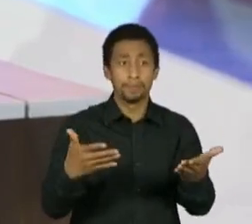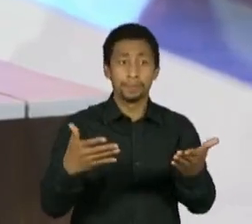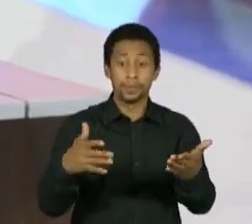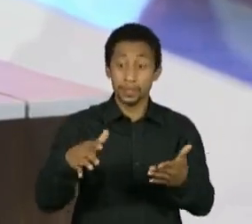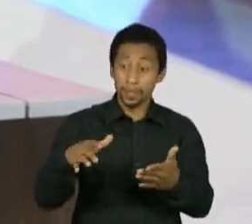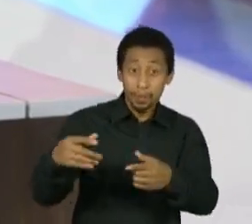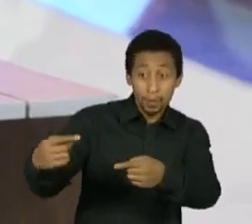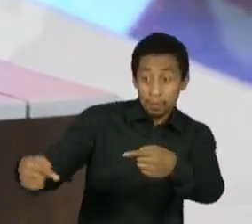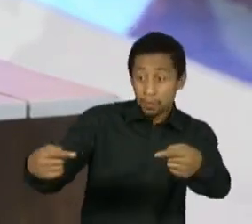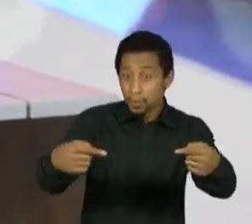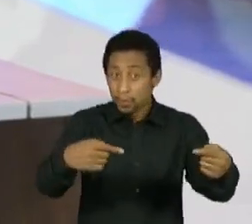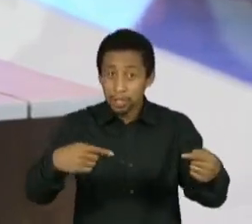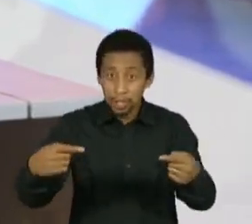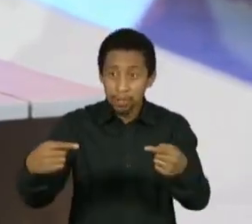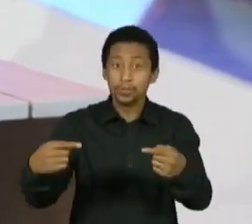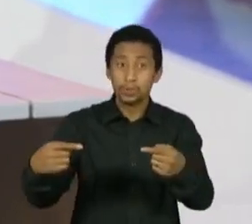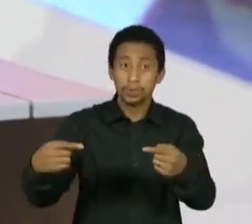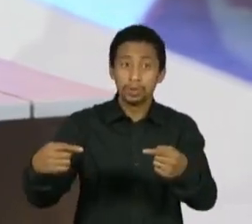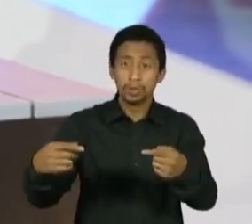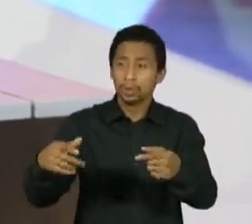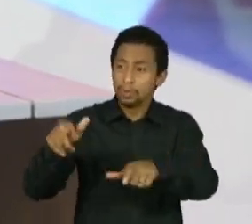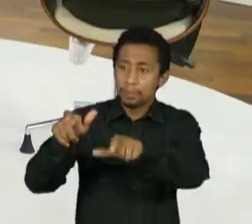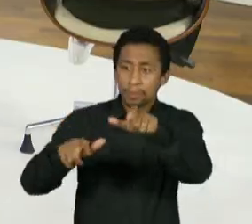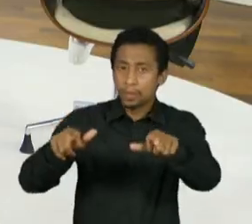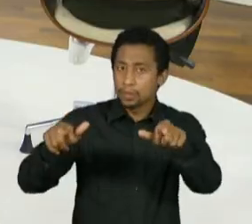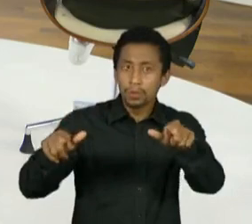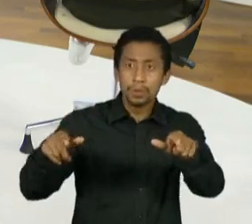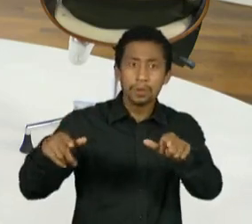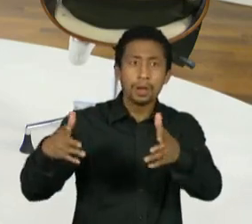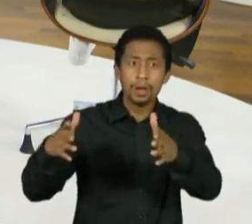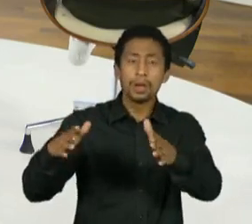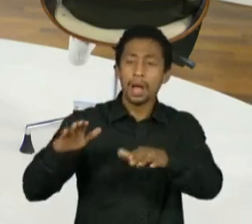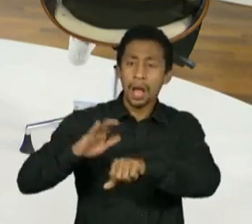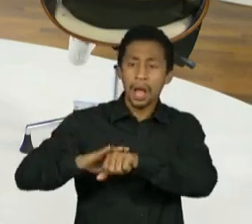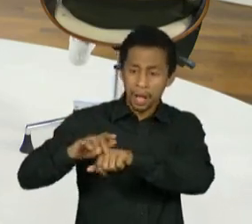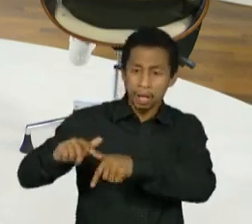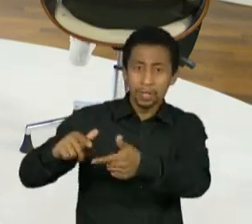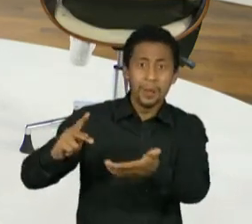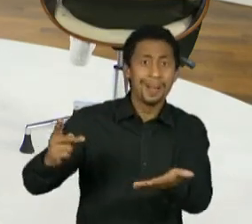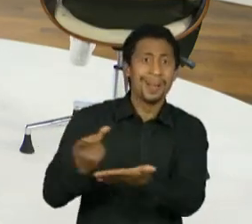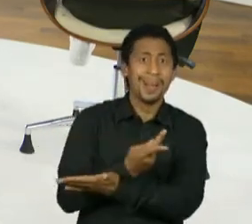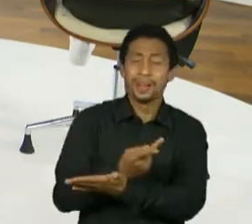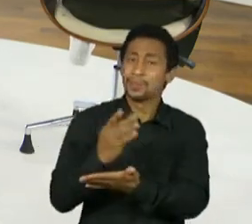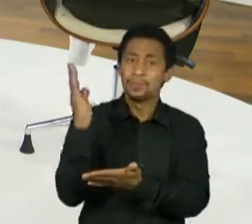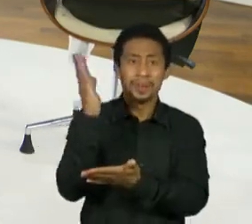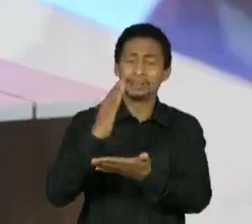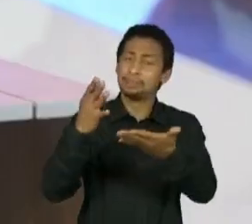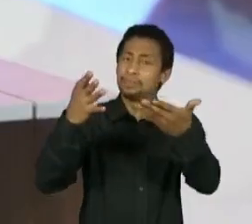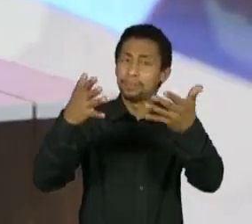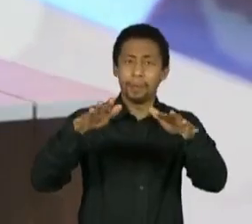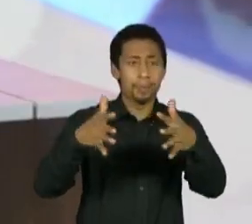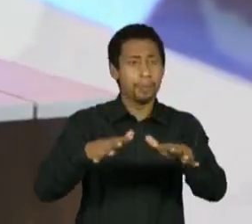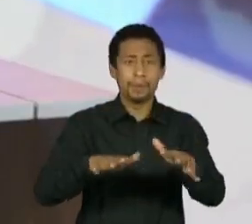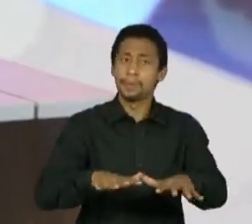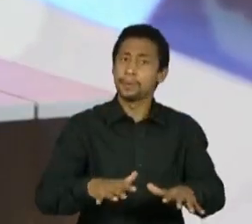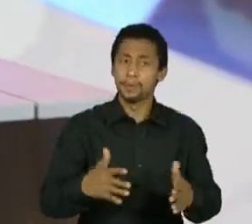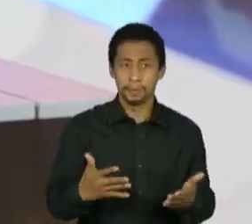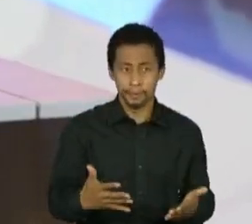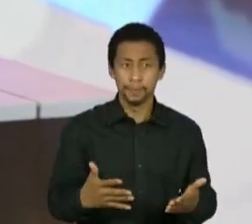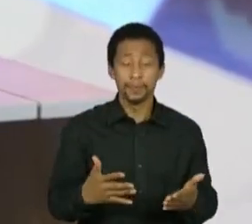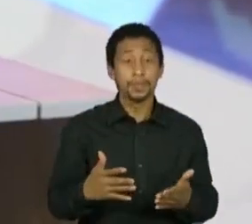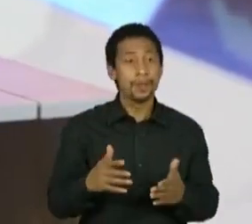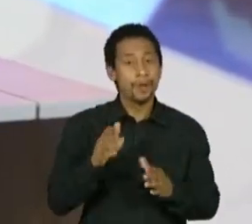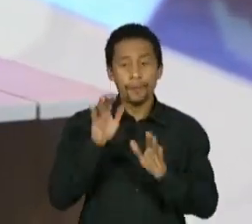porque ele tem consequências drásticas para o nosso país. E é importante pensar também, não só, por exemplo, em